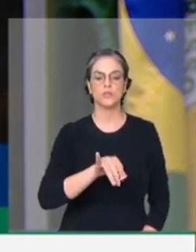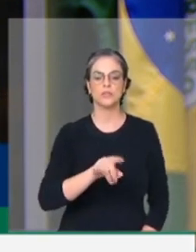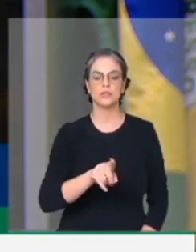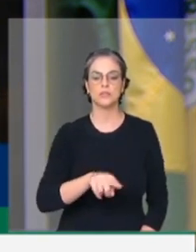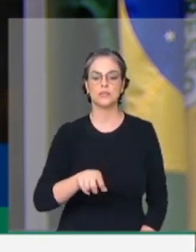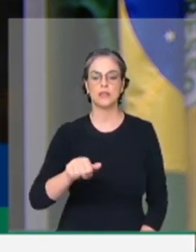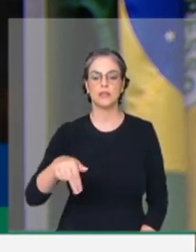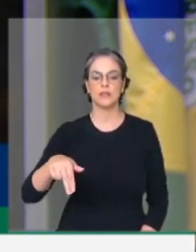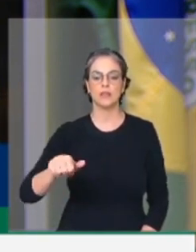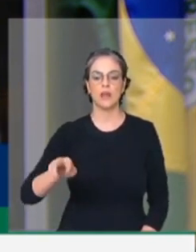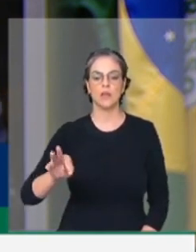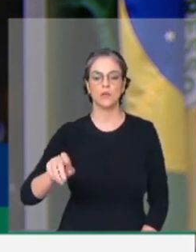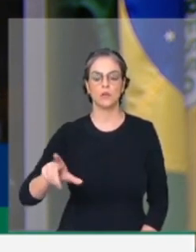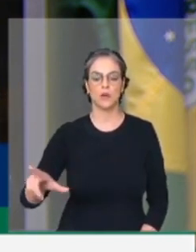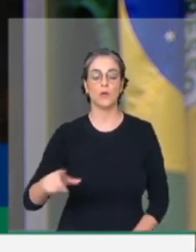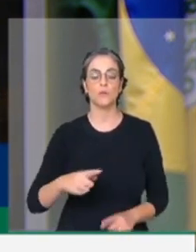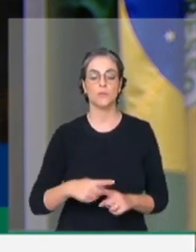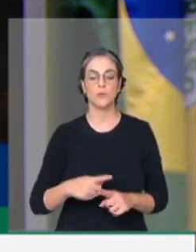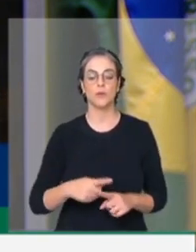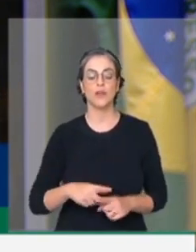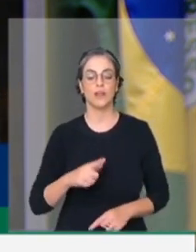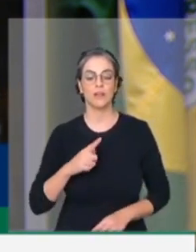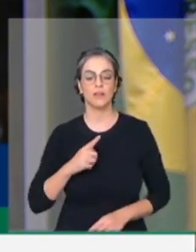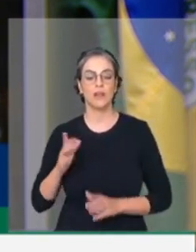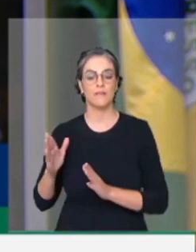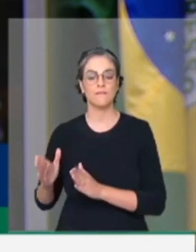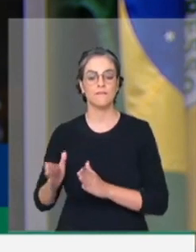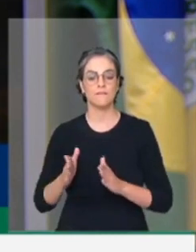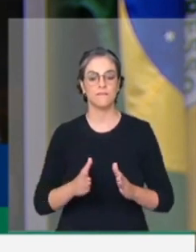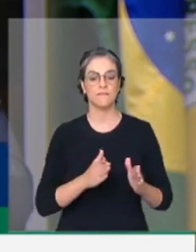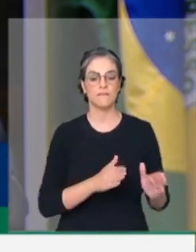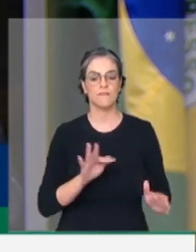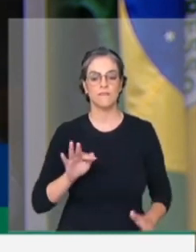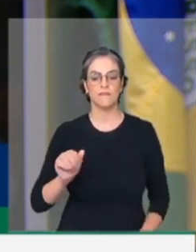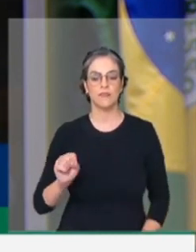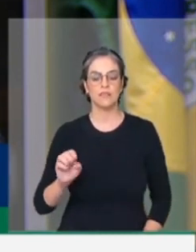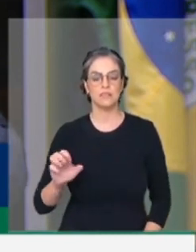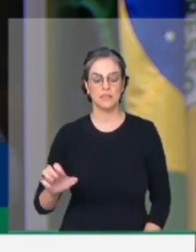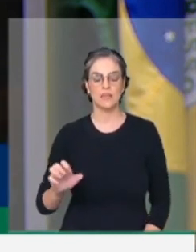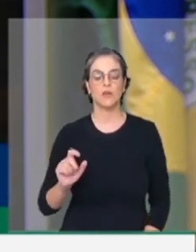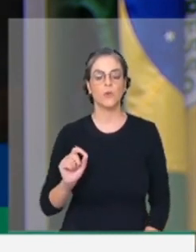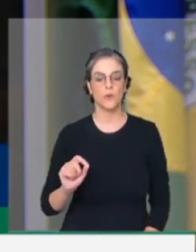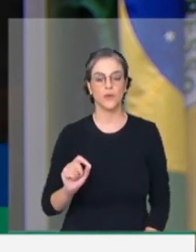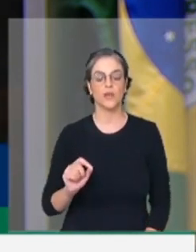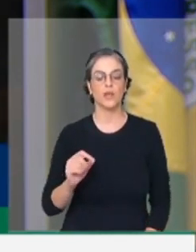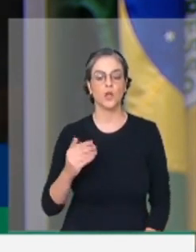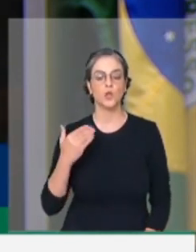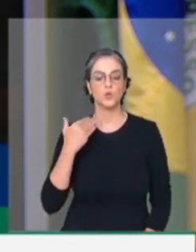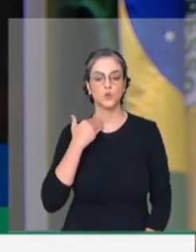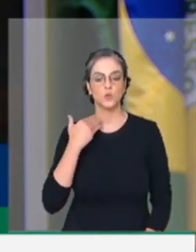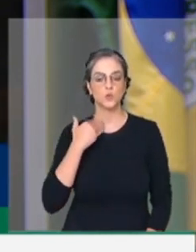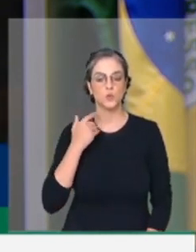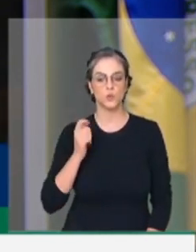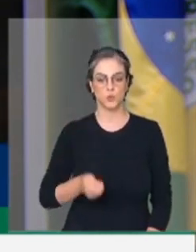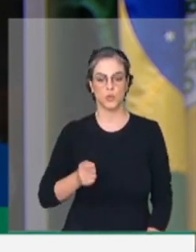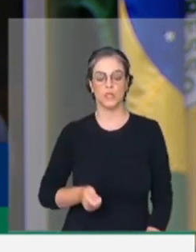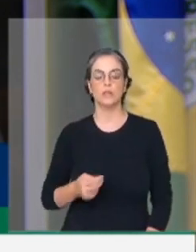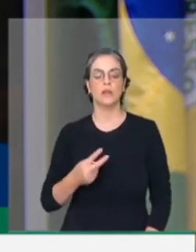possui a fase inquisitorial em que o juiz não pode